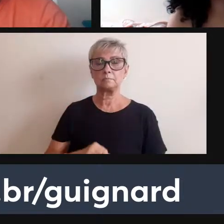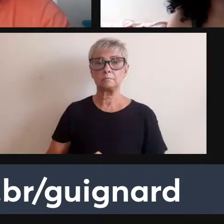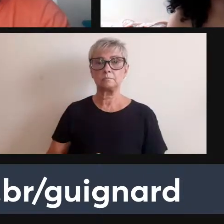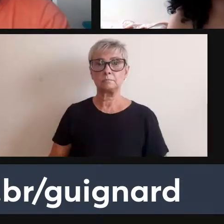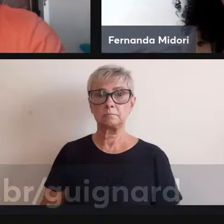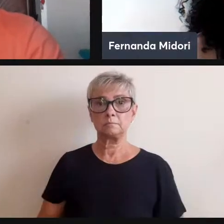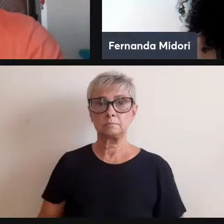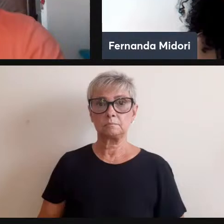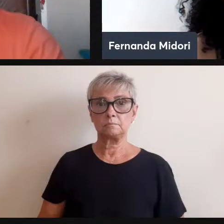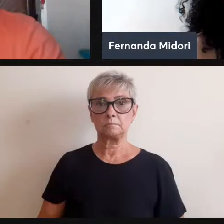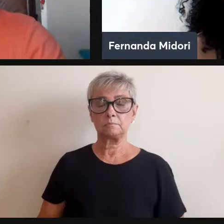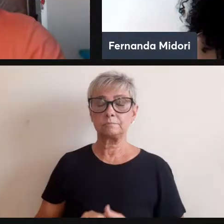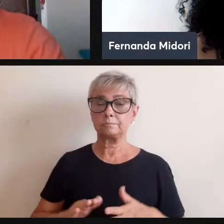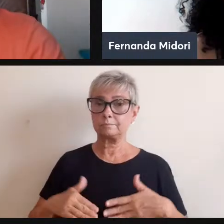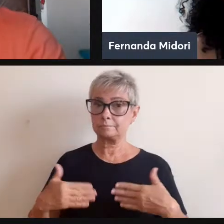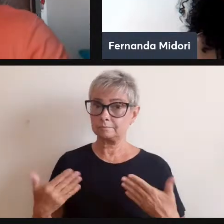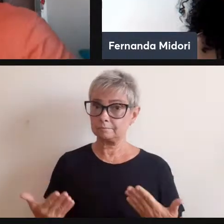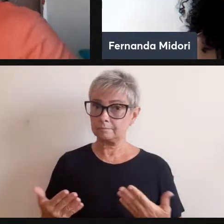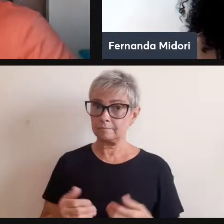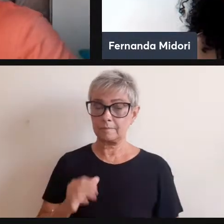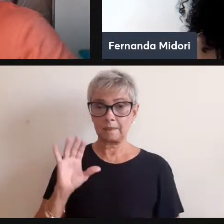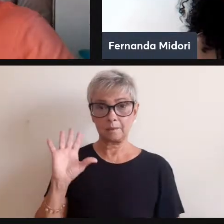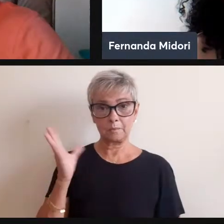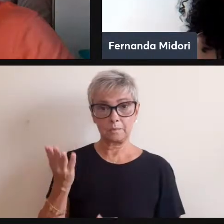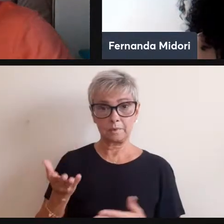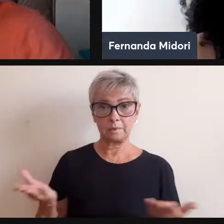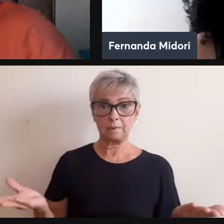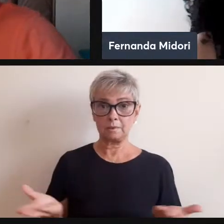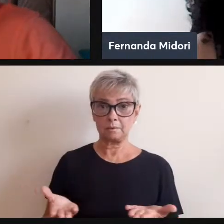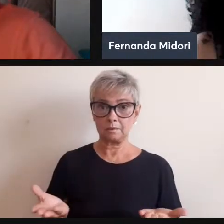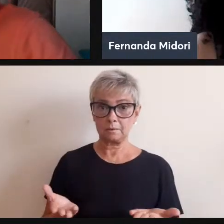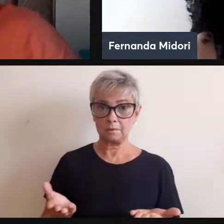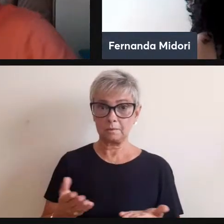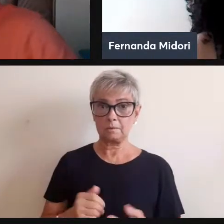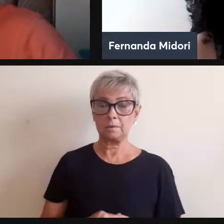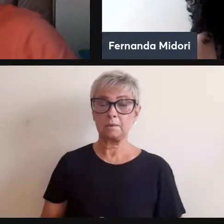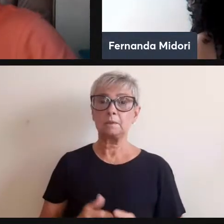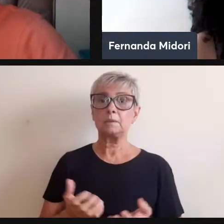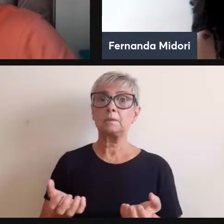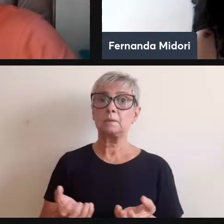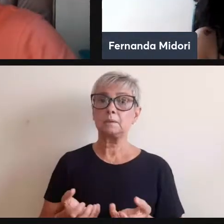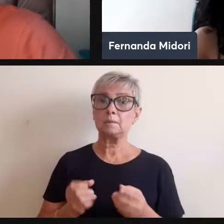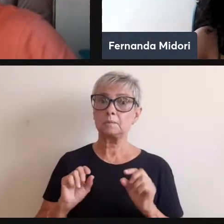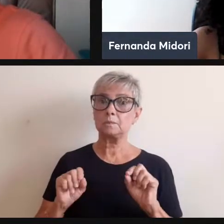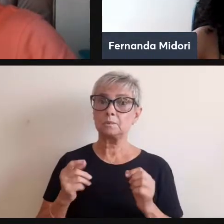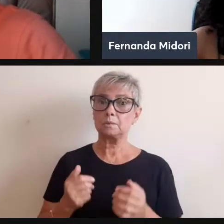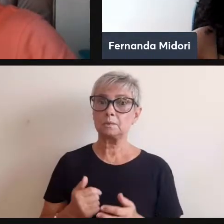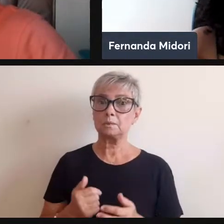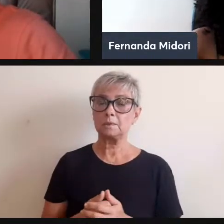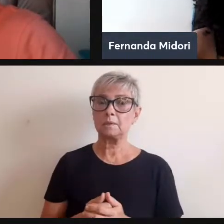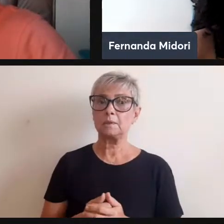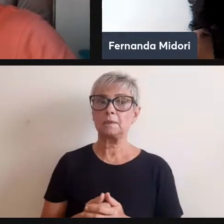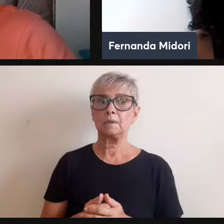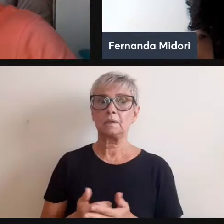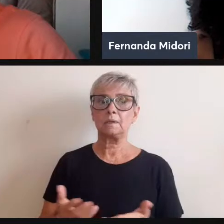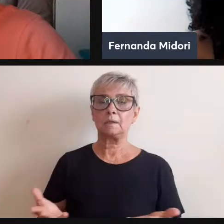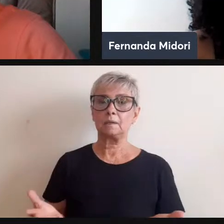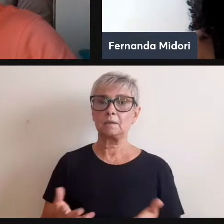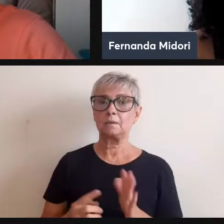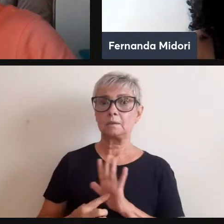Pois então, nessa ocasião, nós teremos essa mesa redonda intitulada